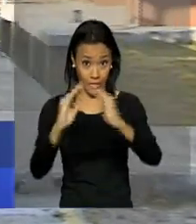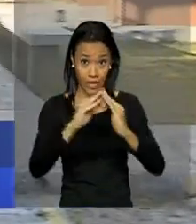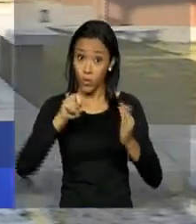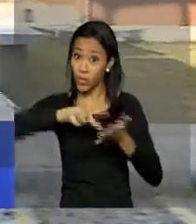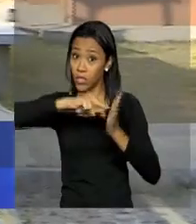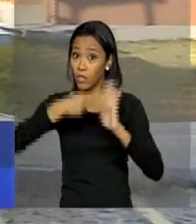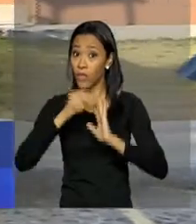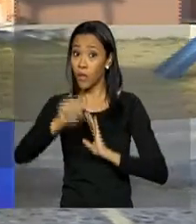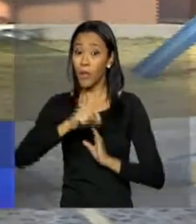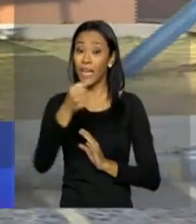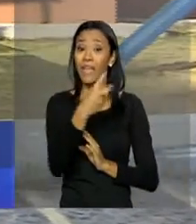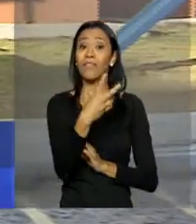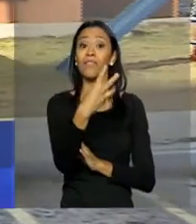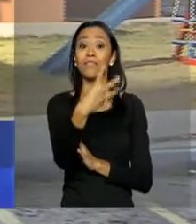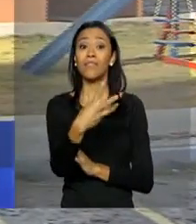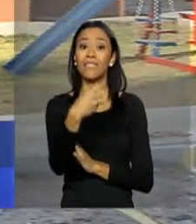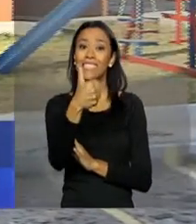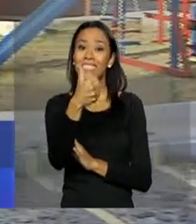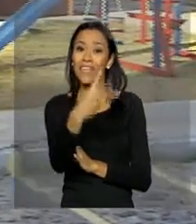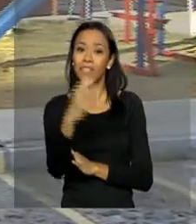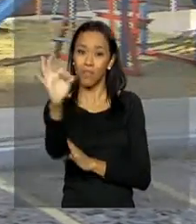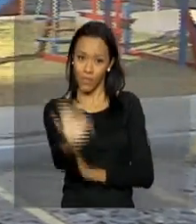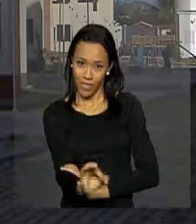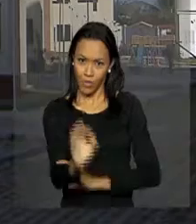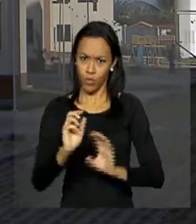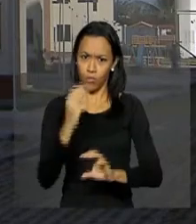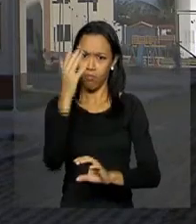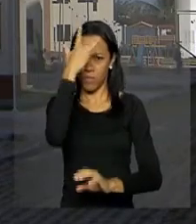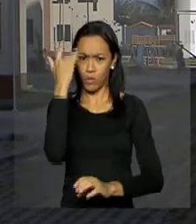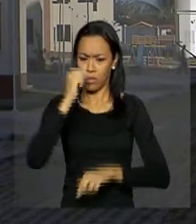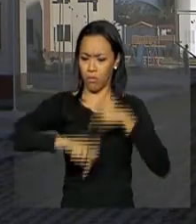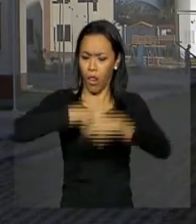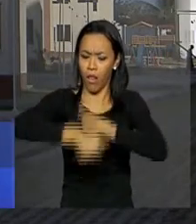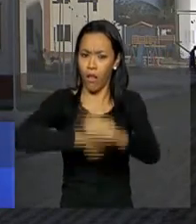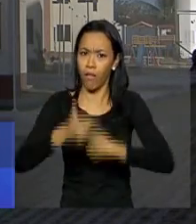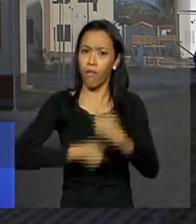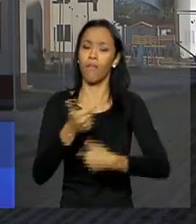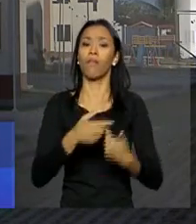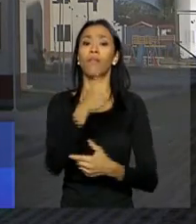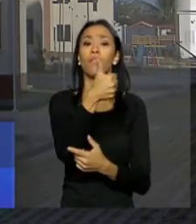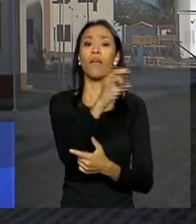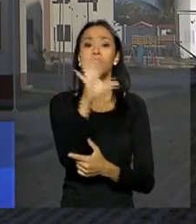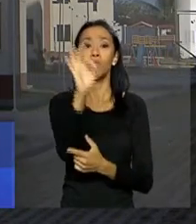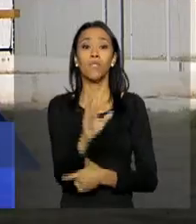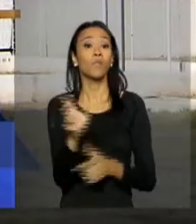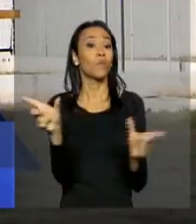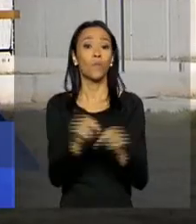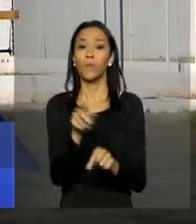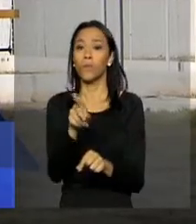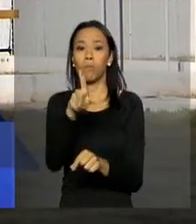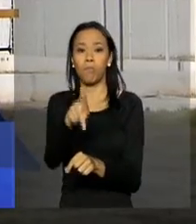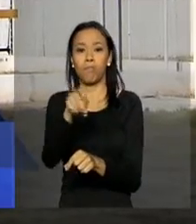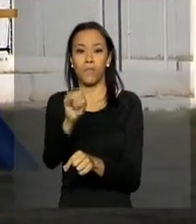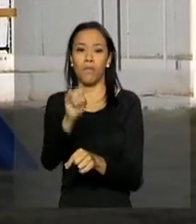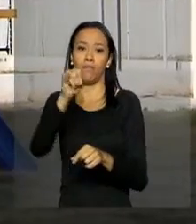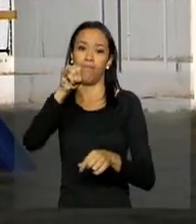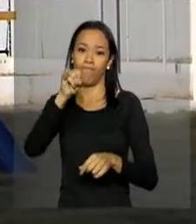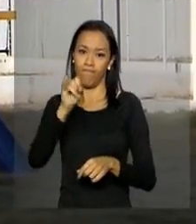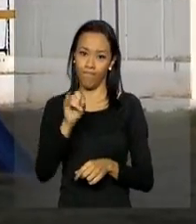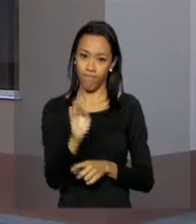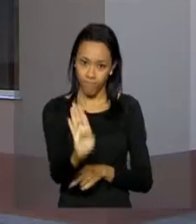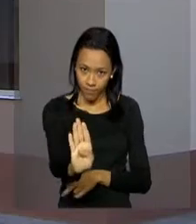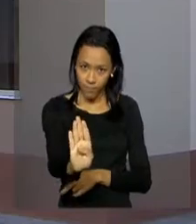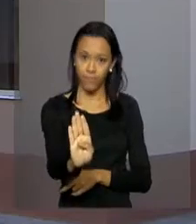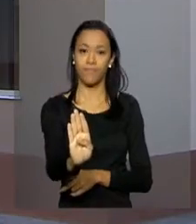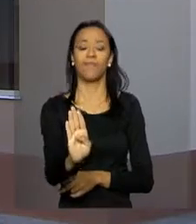significa 13% da força de trabalho do país e 10% do produto interno bruto, que é a soma de todas as